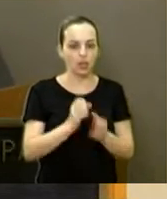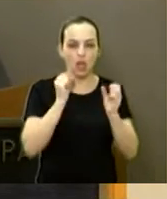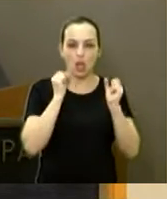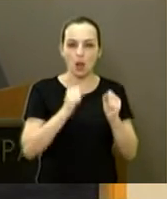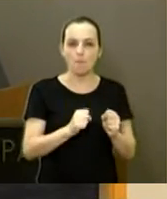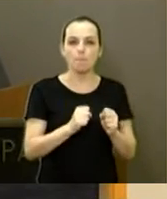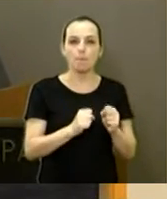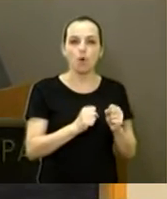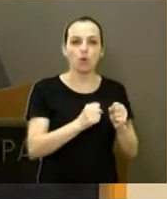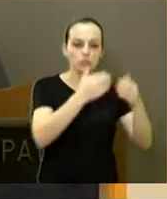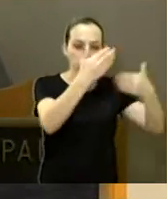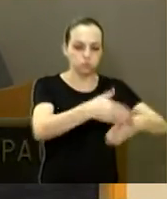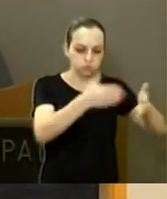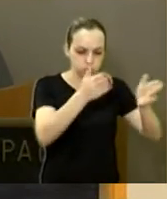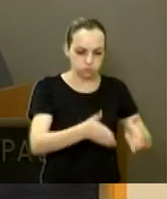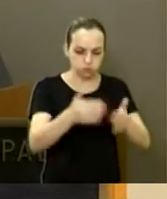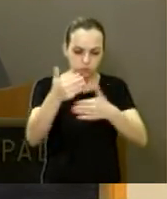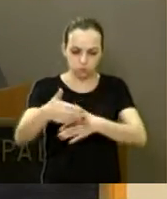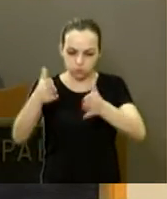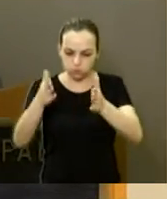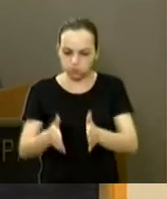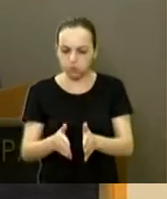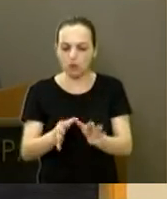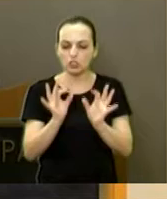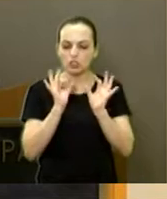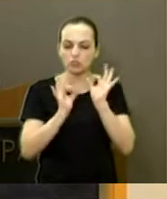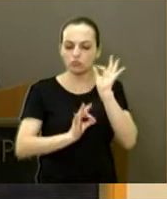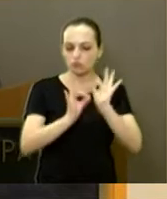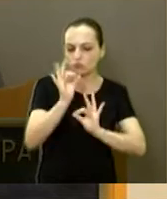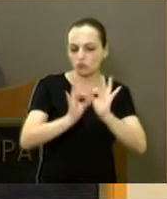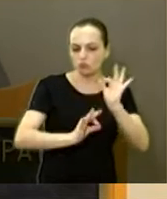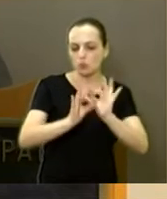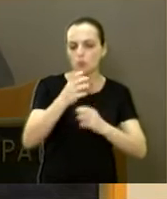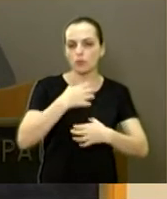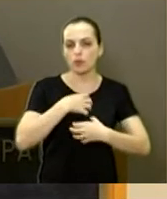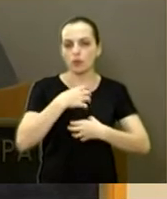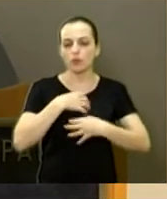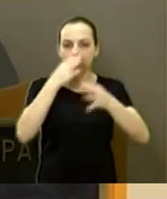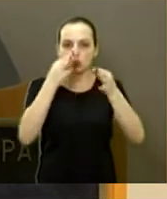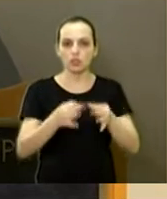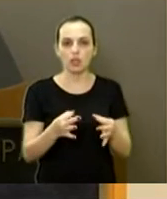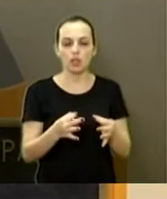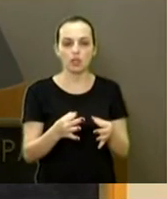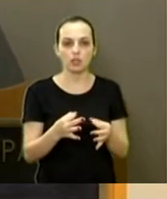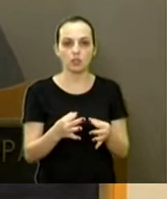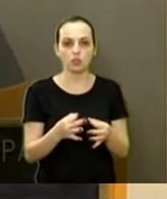caixas no meio lá, tem uma maneira de cobrir. Ela fala que não existe.